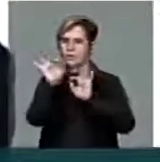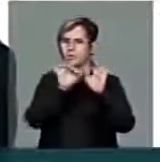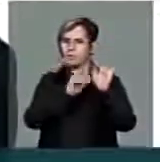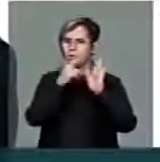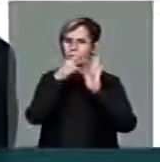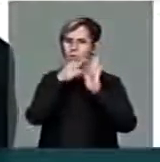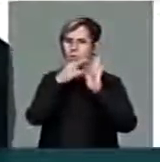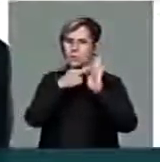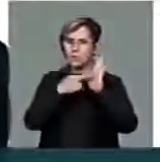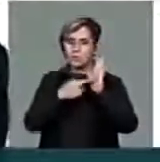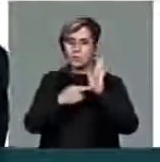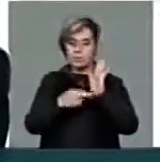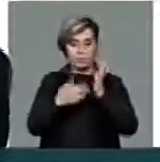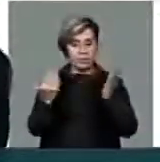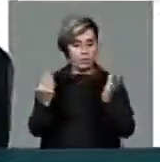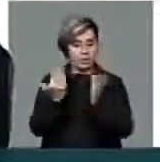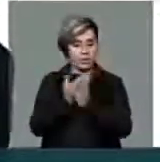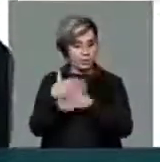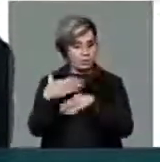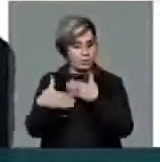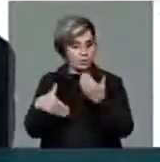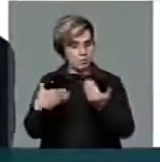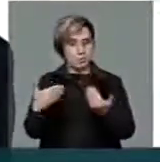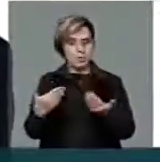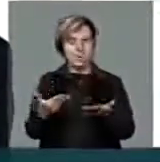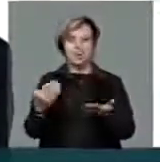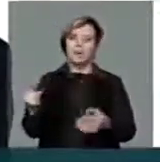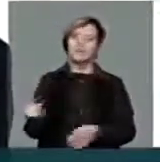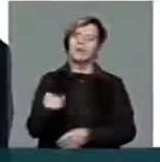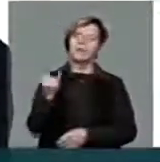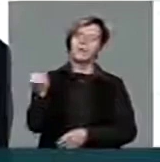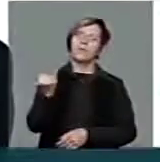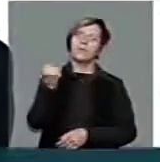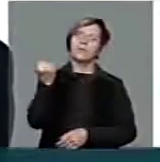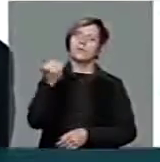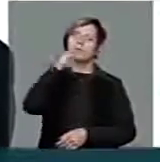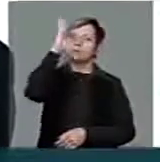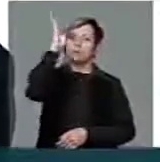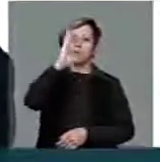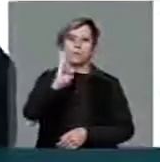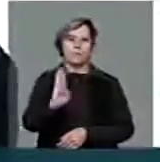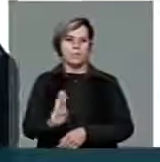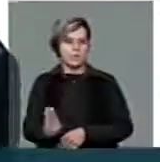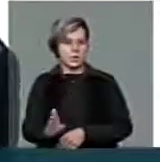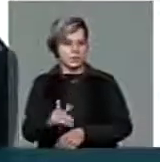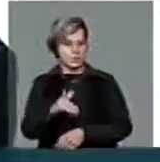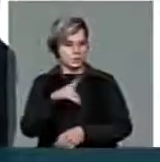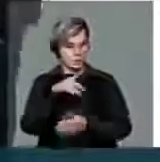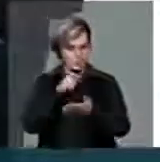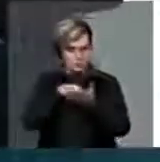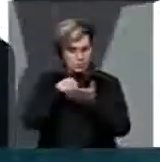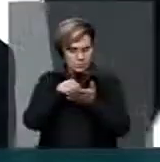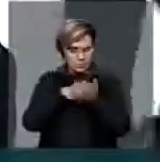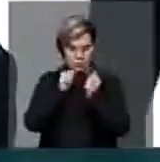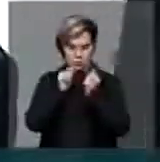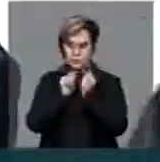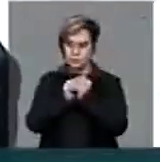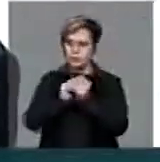neste procedimento. Acho que é um passo significativo, o Brasil é signatário juntamente com